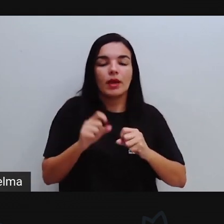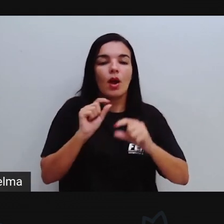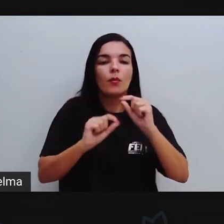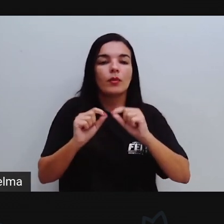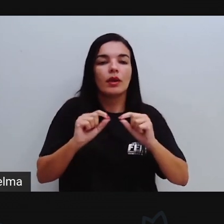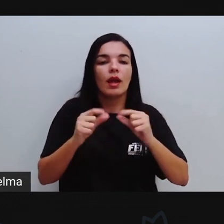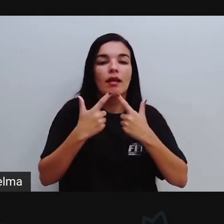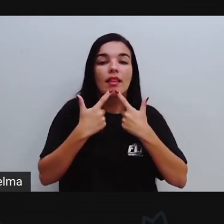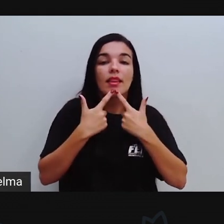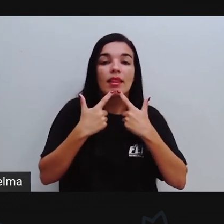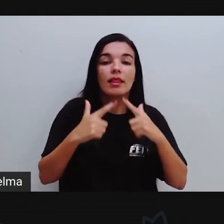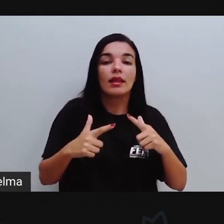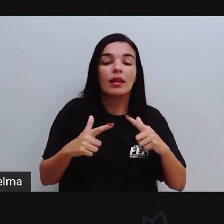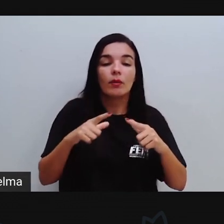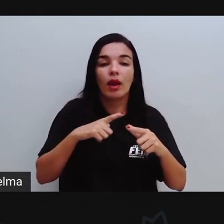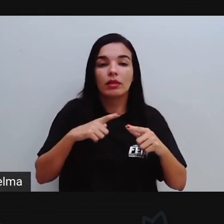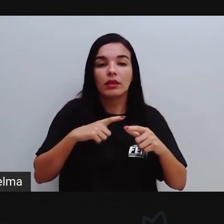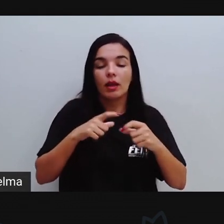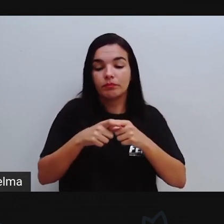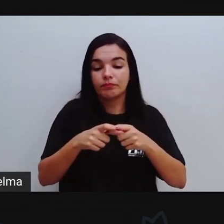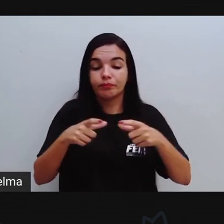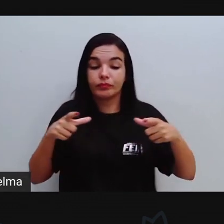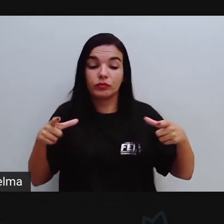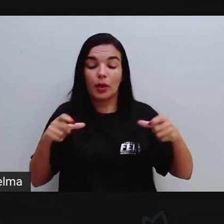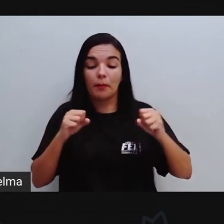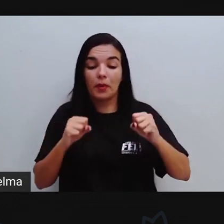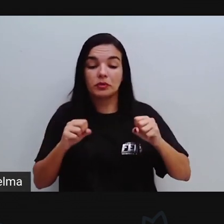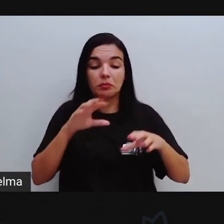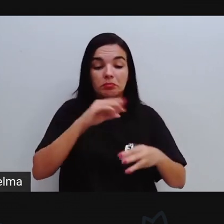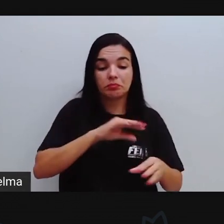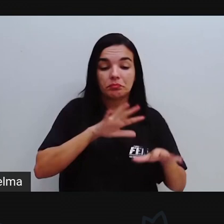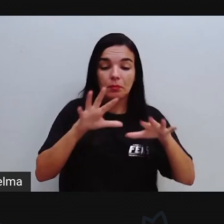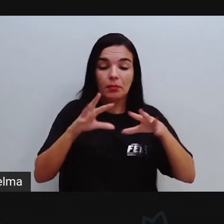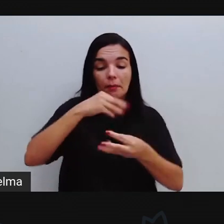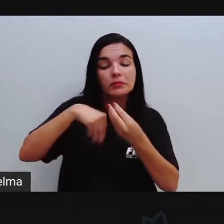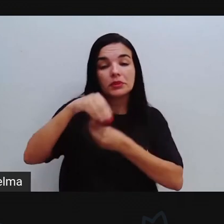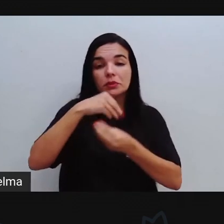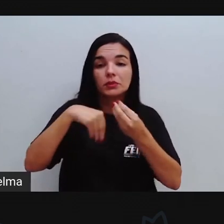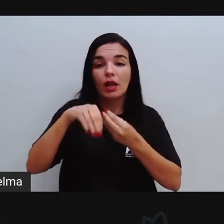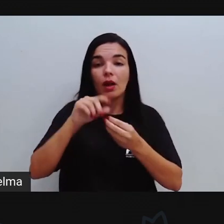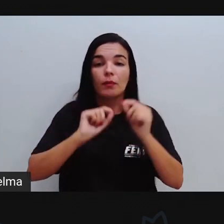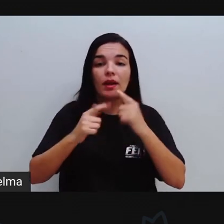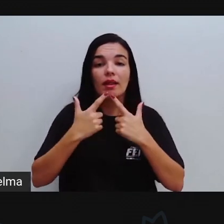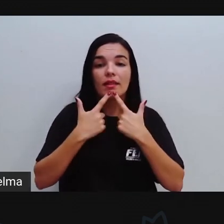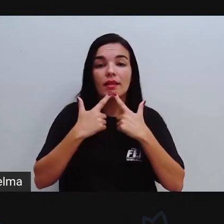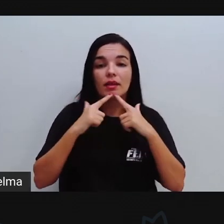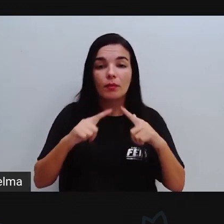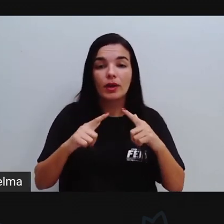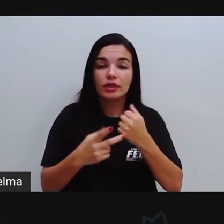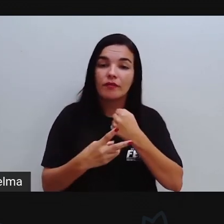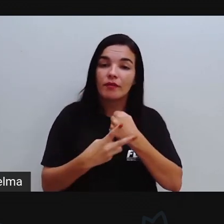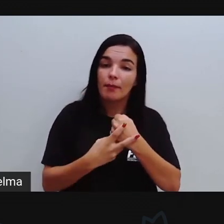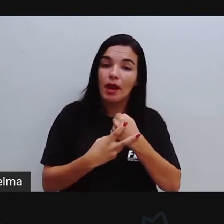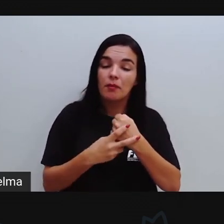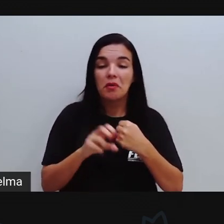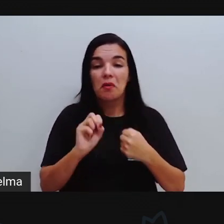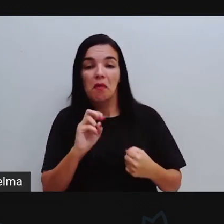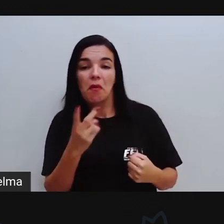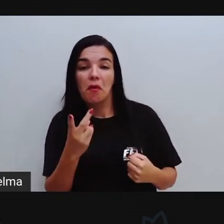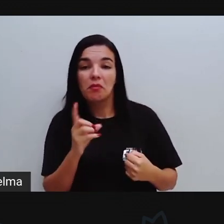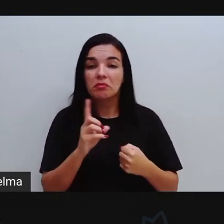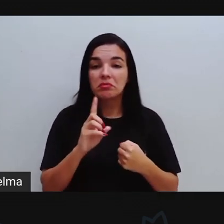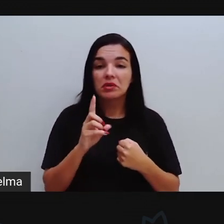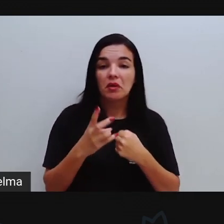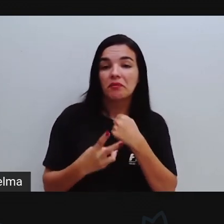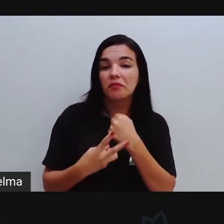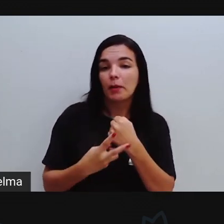língua e vai mesclar aí a utilização da linguagem verbal ou não verbal. Essa é verbal, que acontece